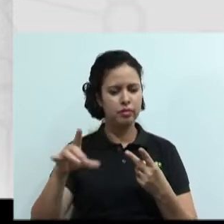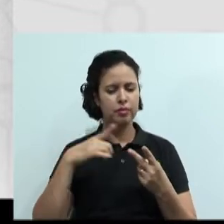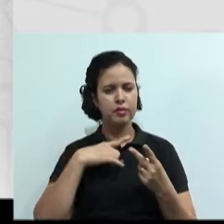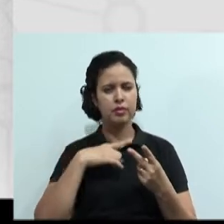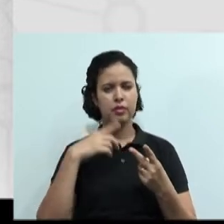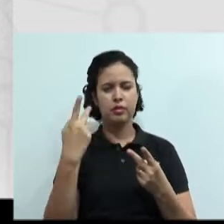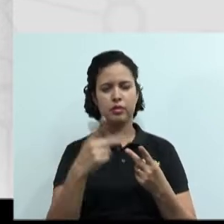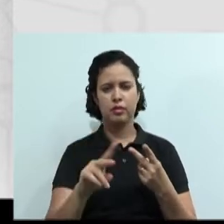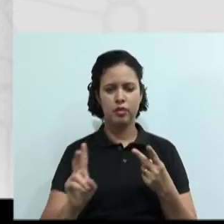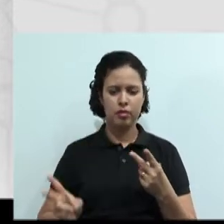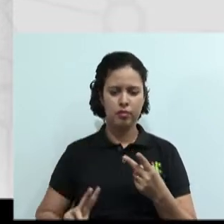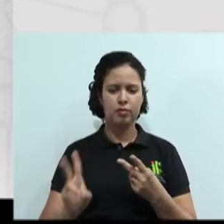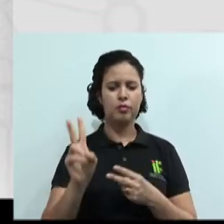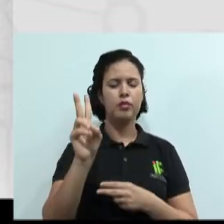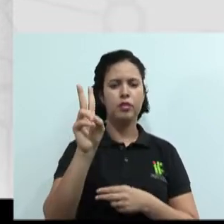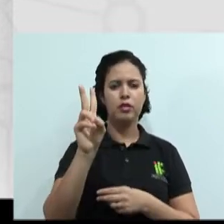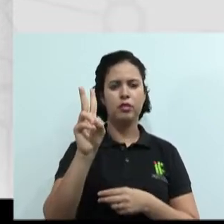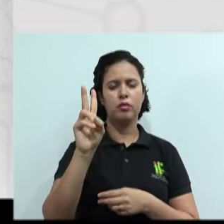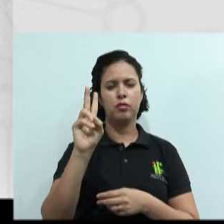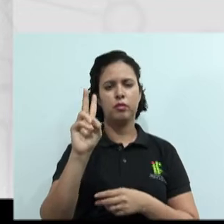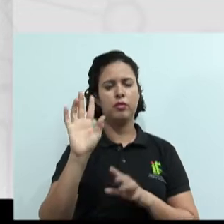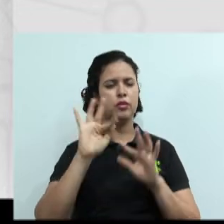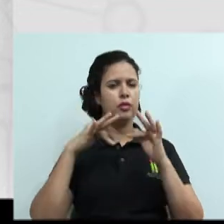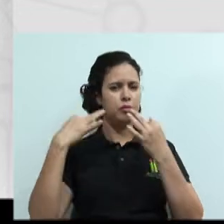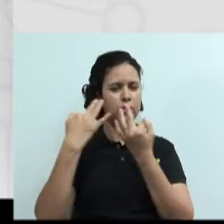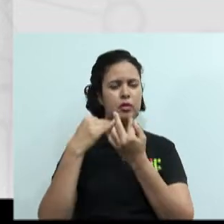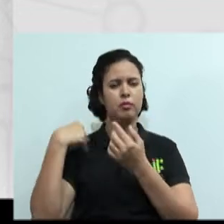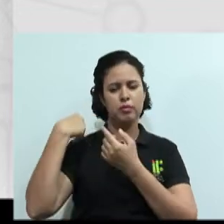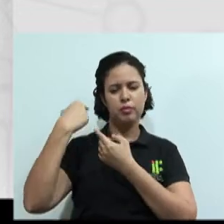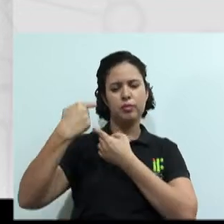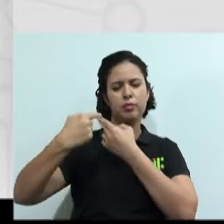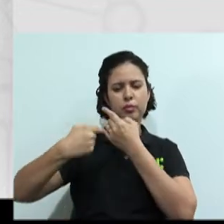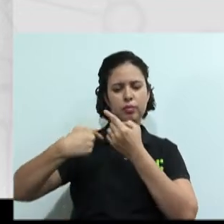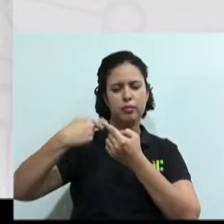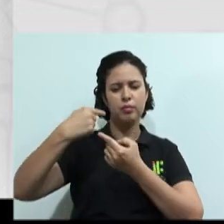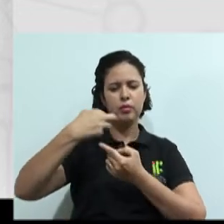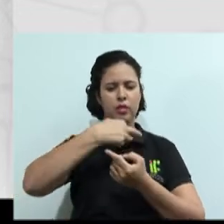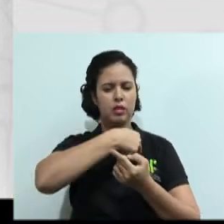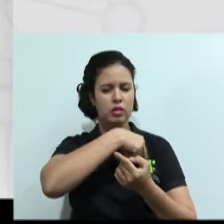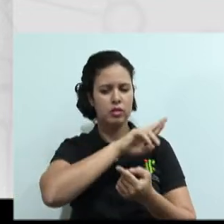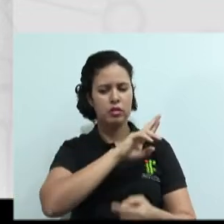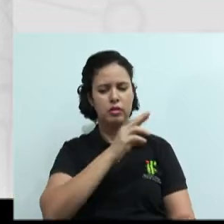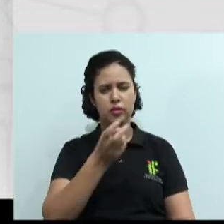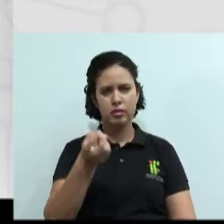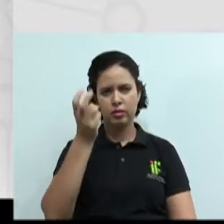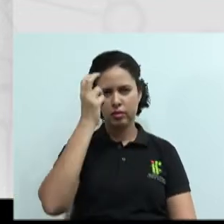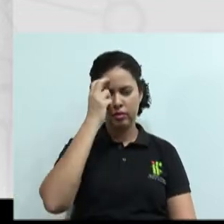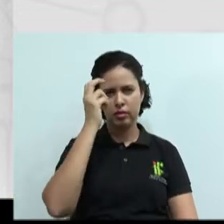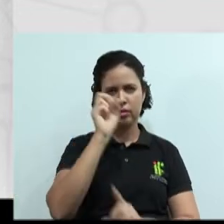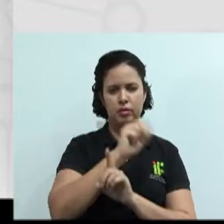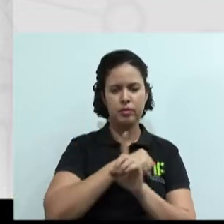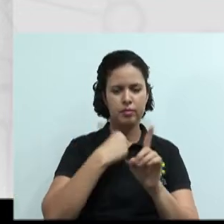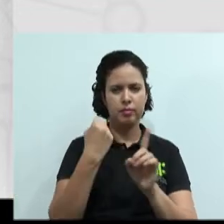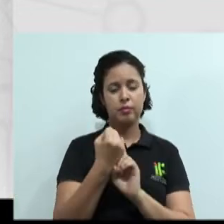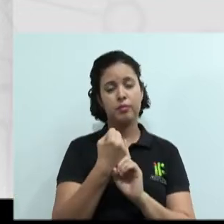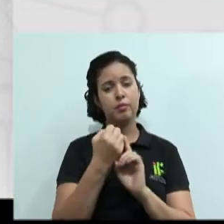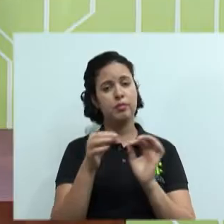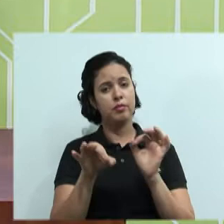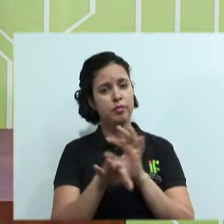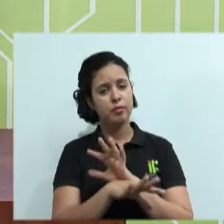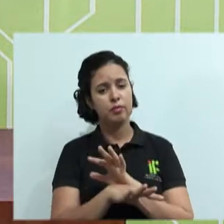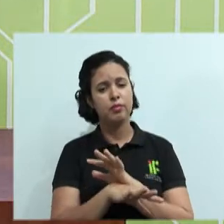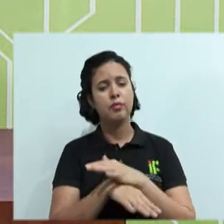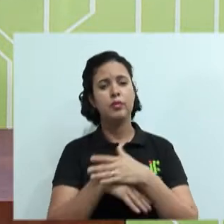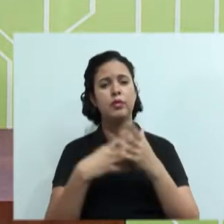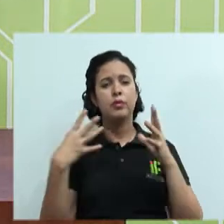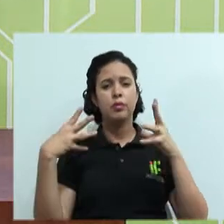é passado de geração a geração, nossos familiares, religião, cultura, sociedade, enfim. Todo